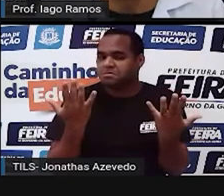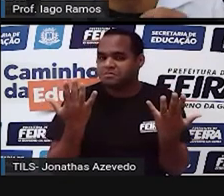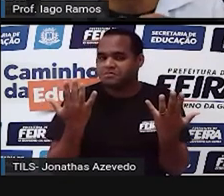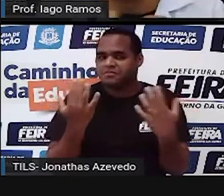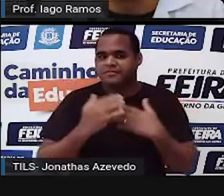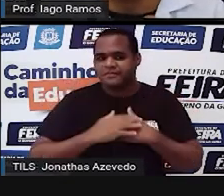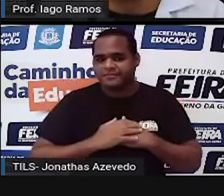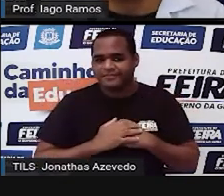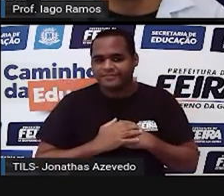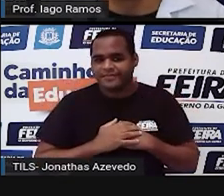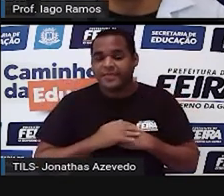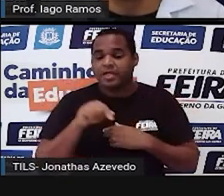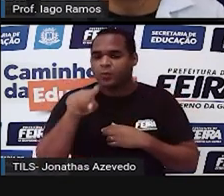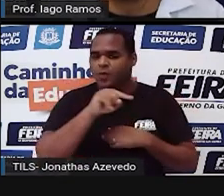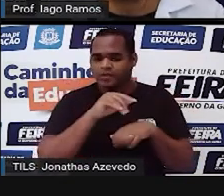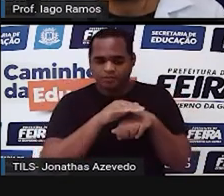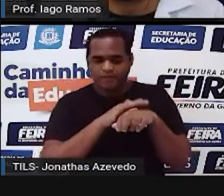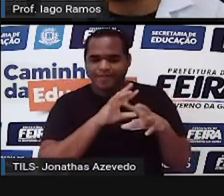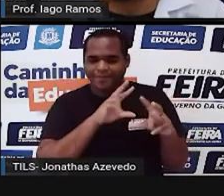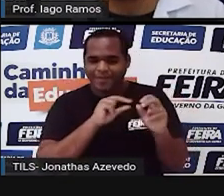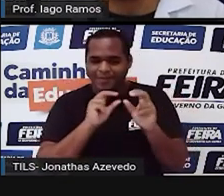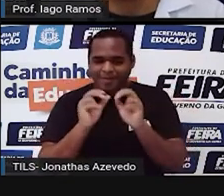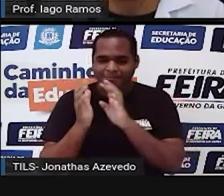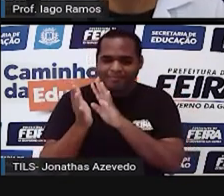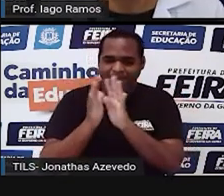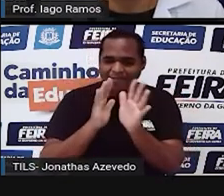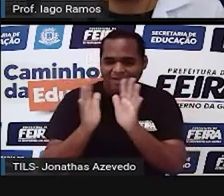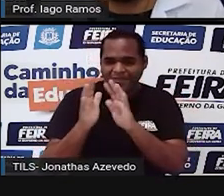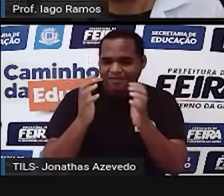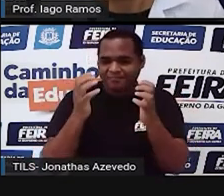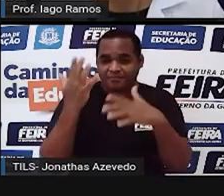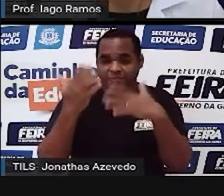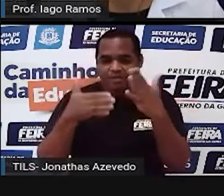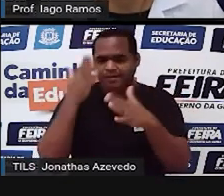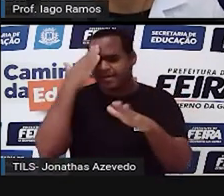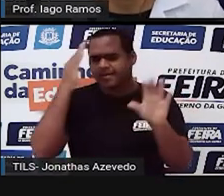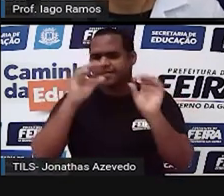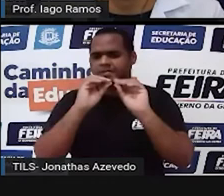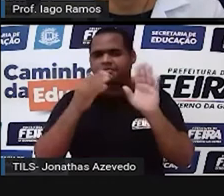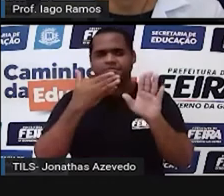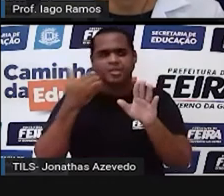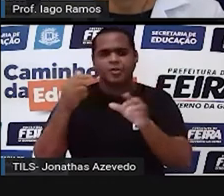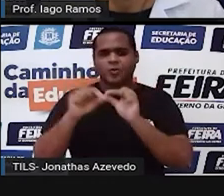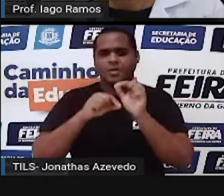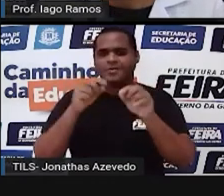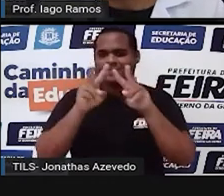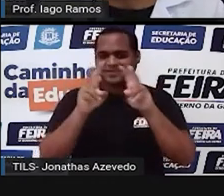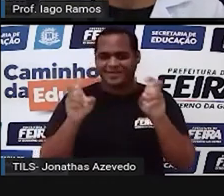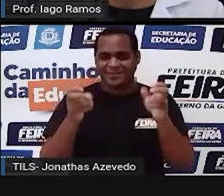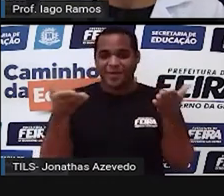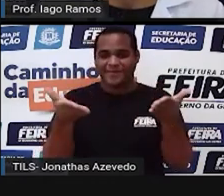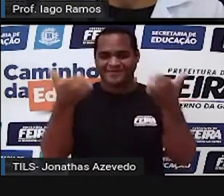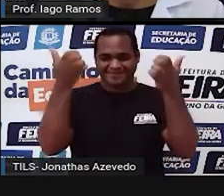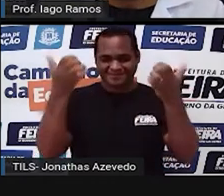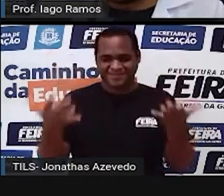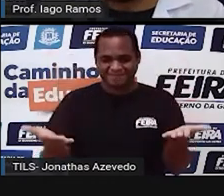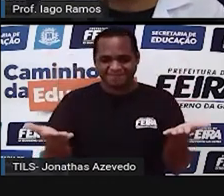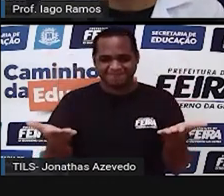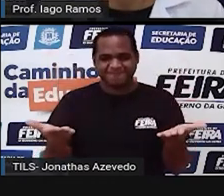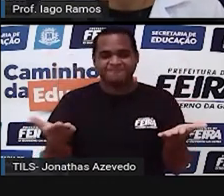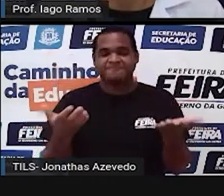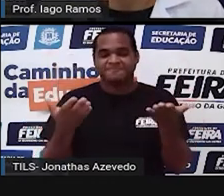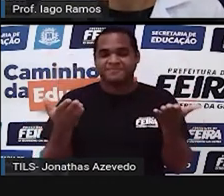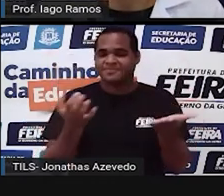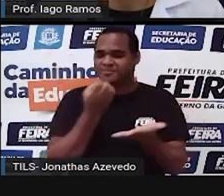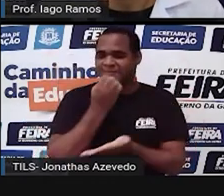E aí, gente vai conversando aqui, né? Para tentar entender melhor esse assunto que a gente trouxe para essa aula, que está